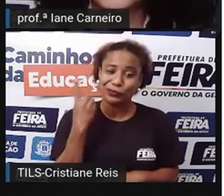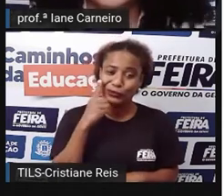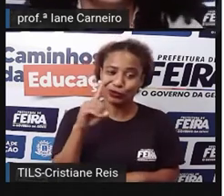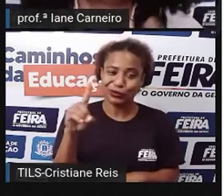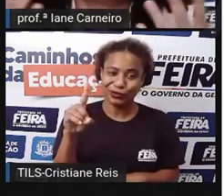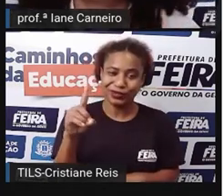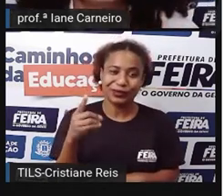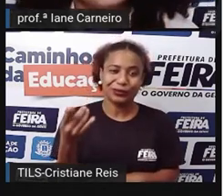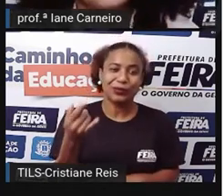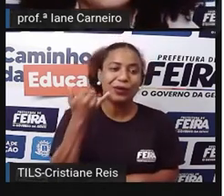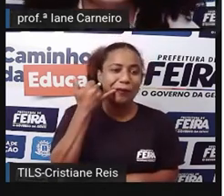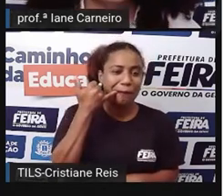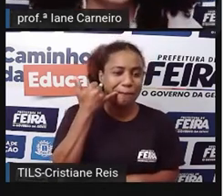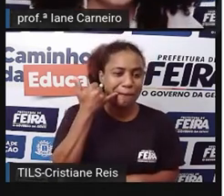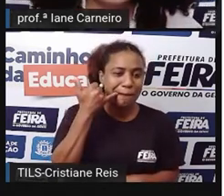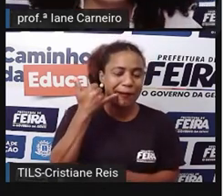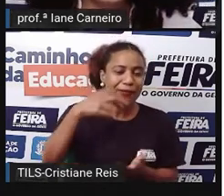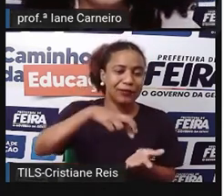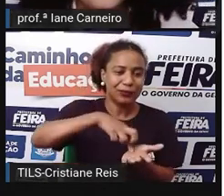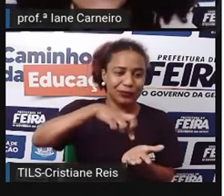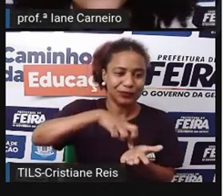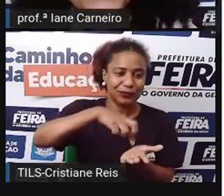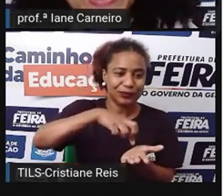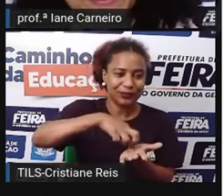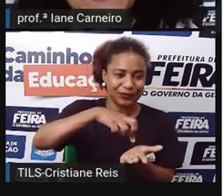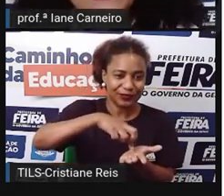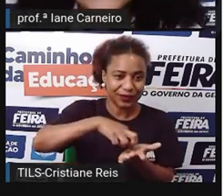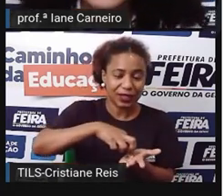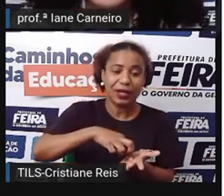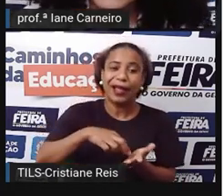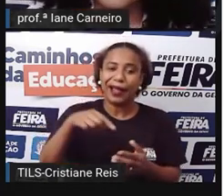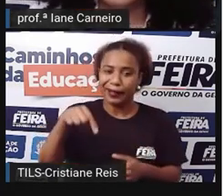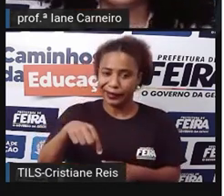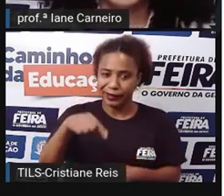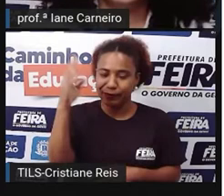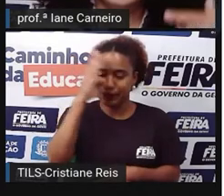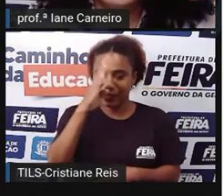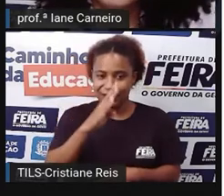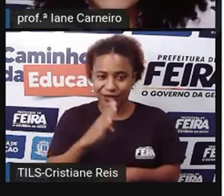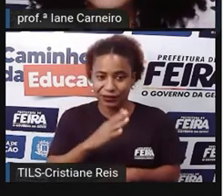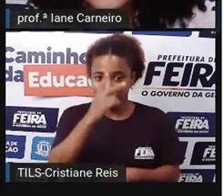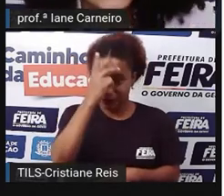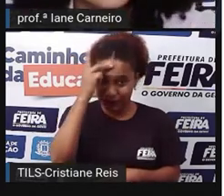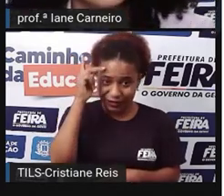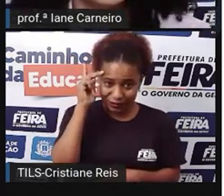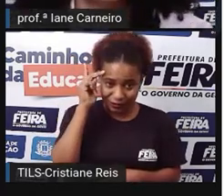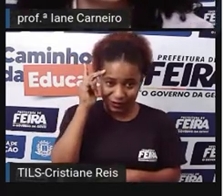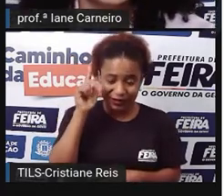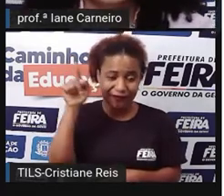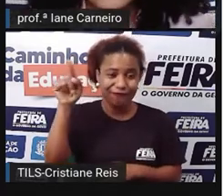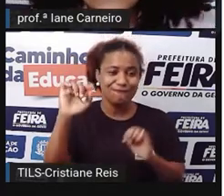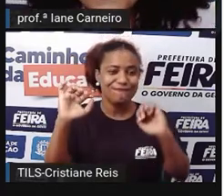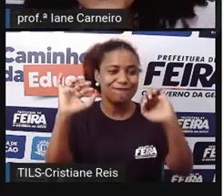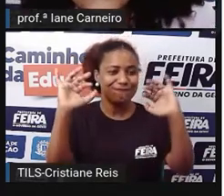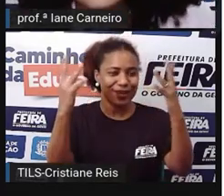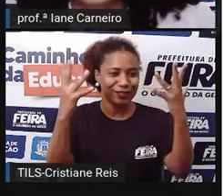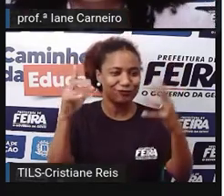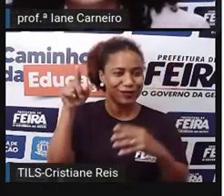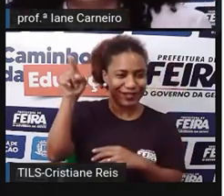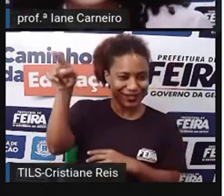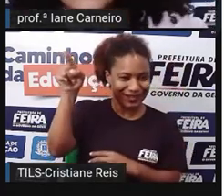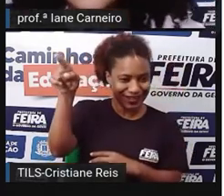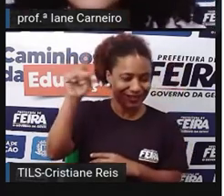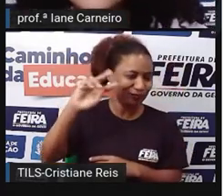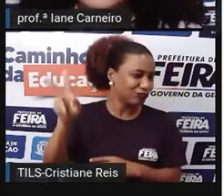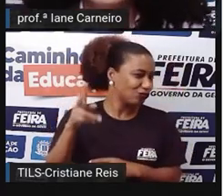Brasil as pessoas têm costume, né? de comemorar o Halloween, que é uma festa lá dos Estados Unidos, O dia das bruxas lá